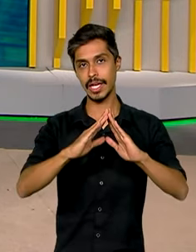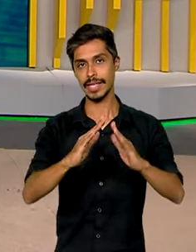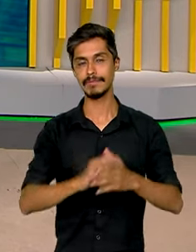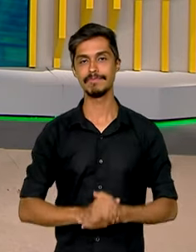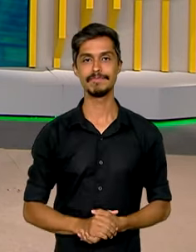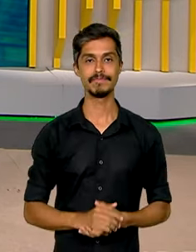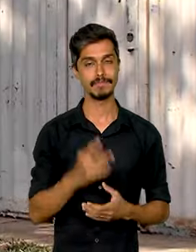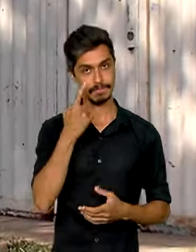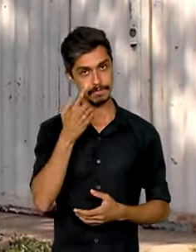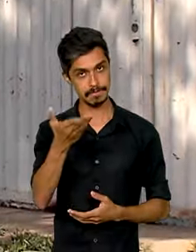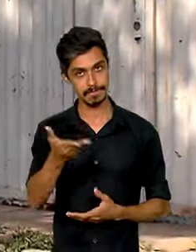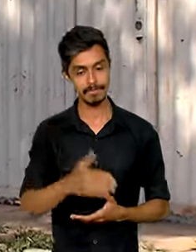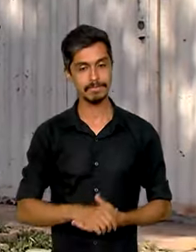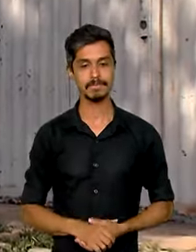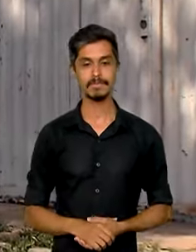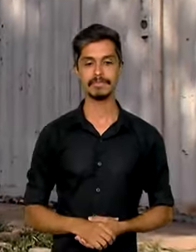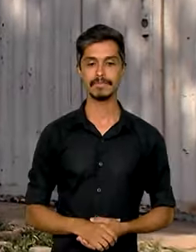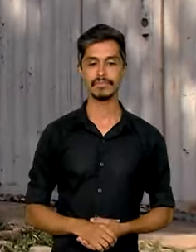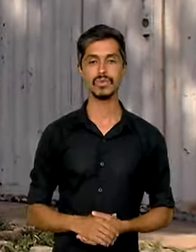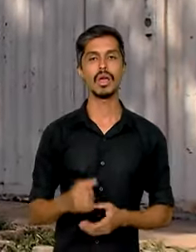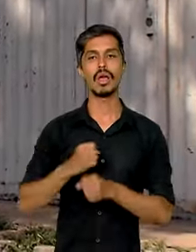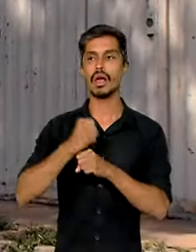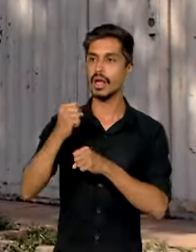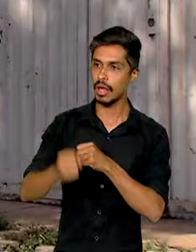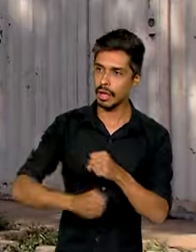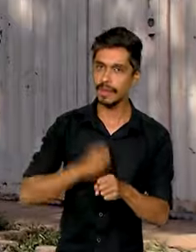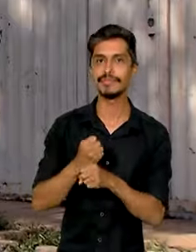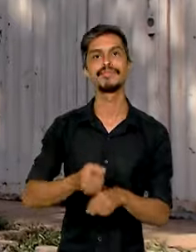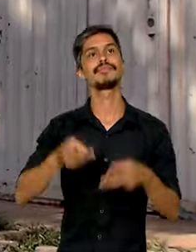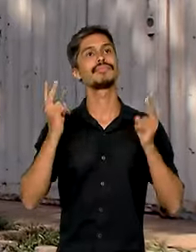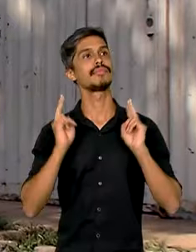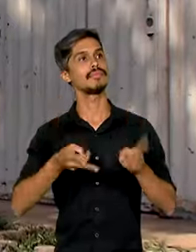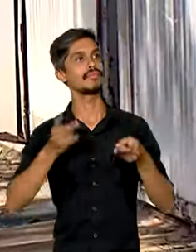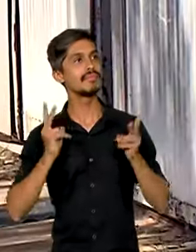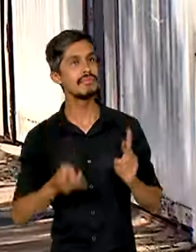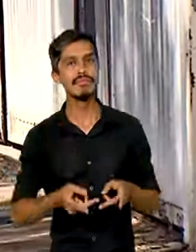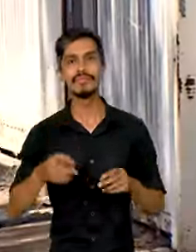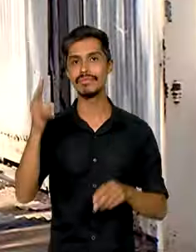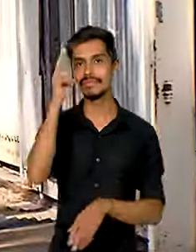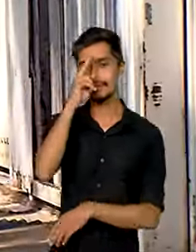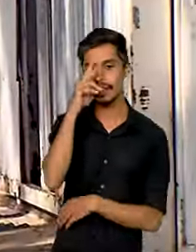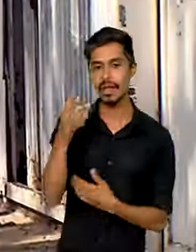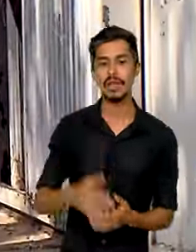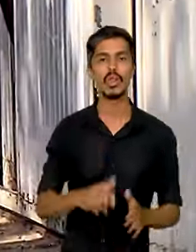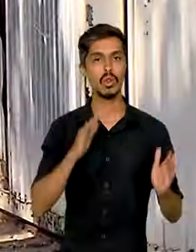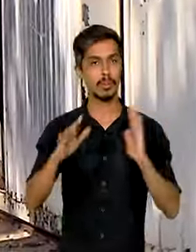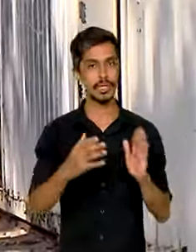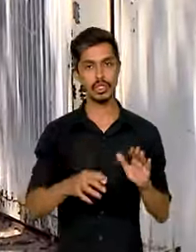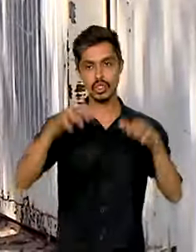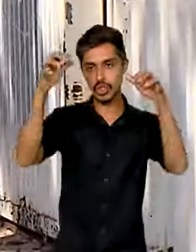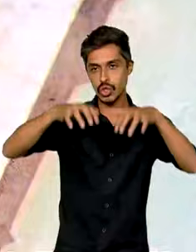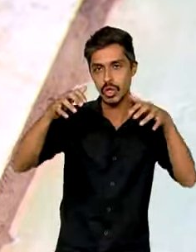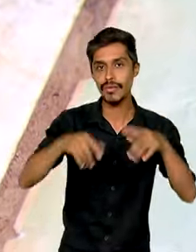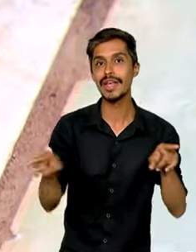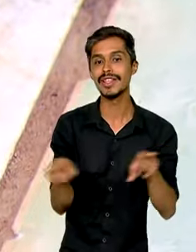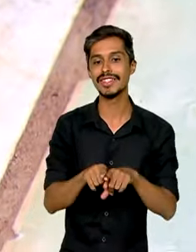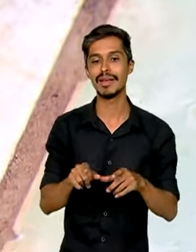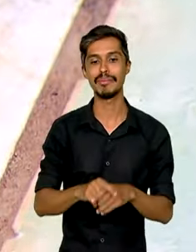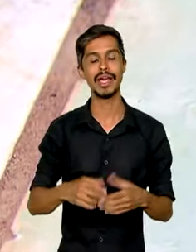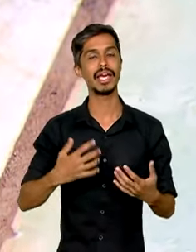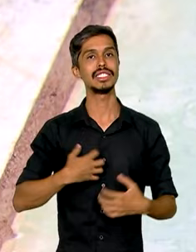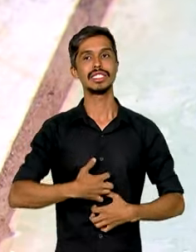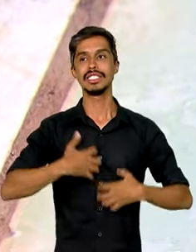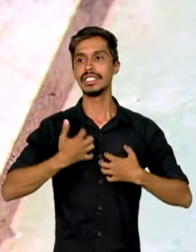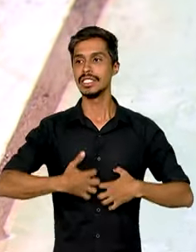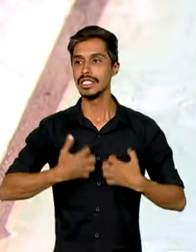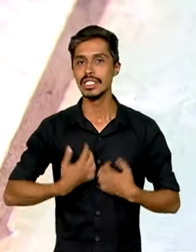reportagem. Todo ano é a mesma coisa. Chega o período de chuvas e com ele o pesadelo